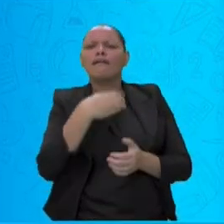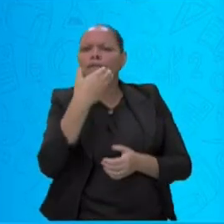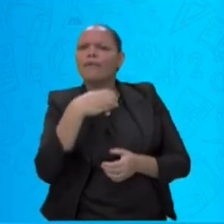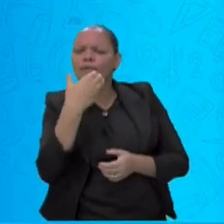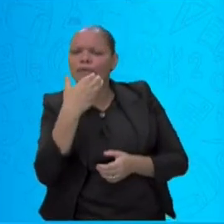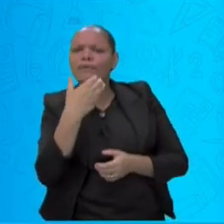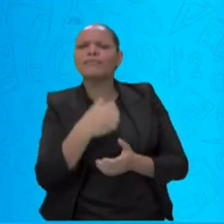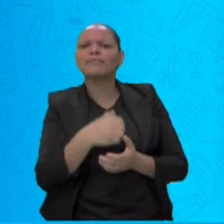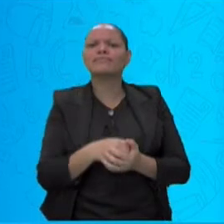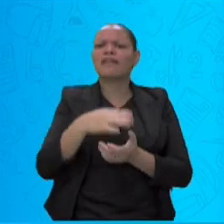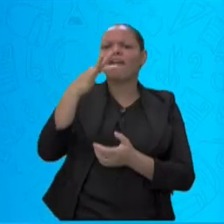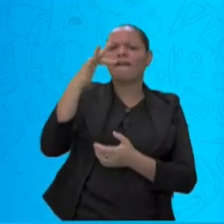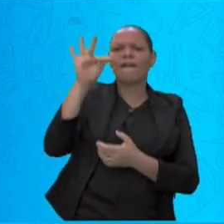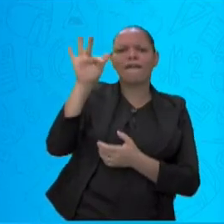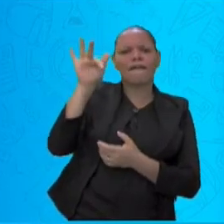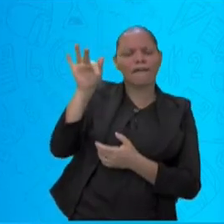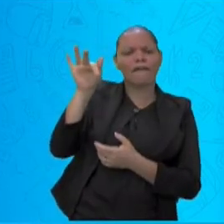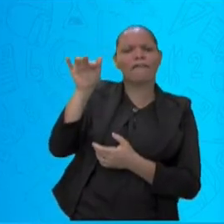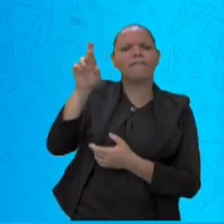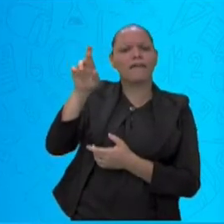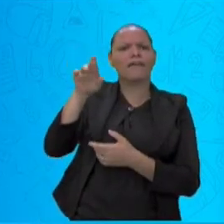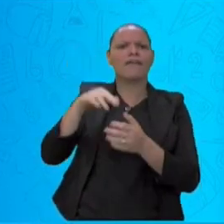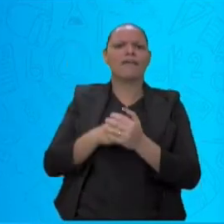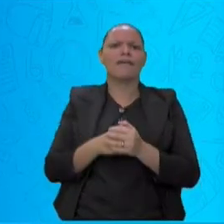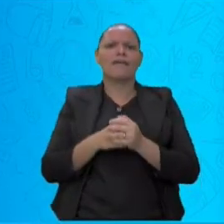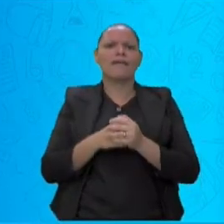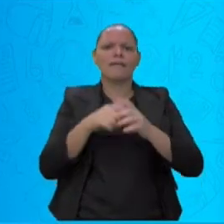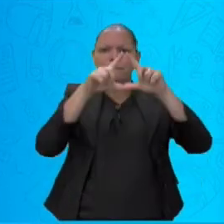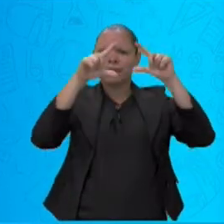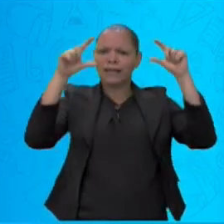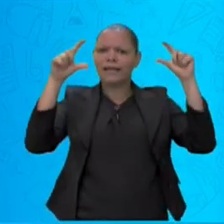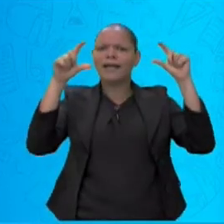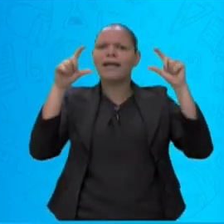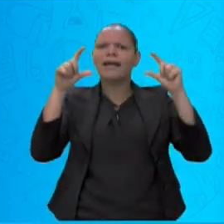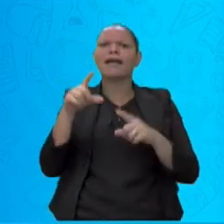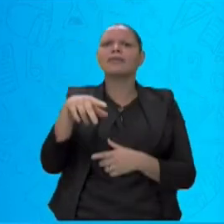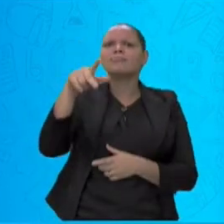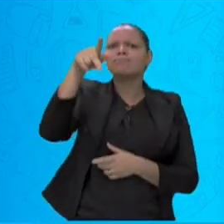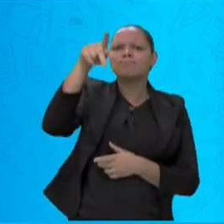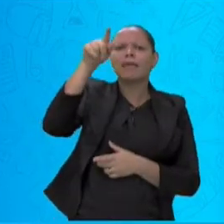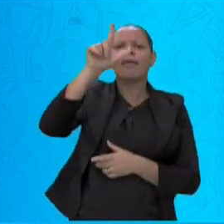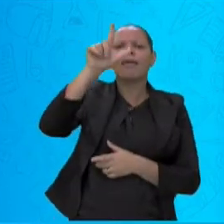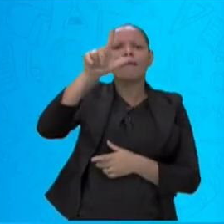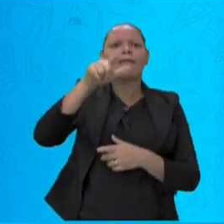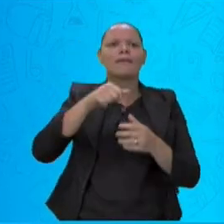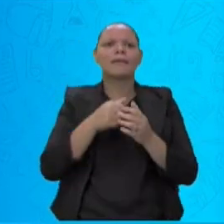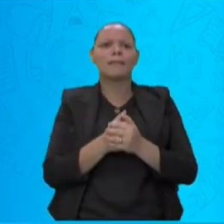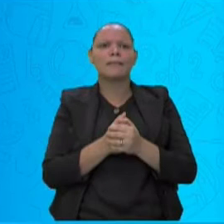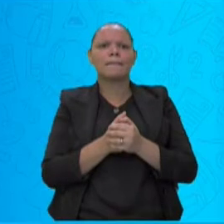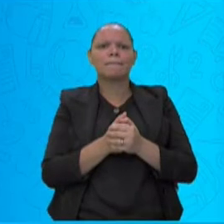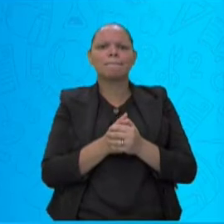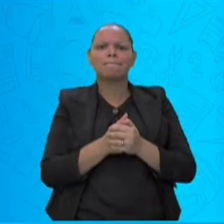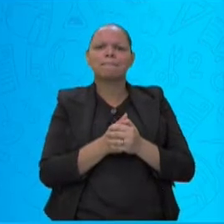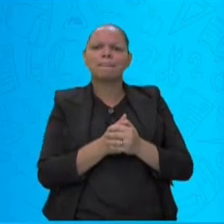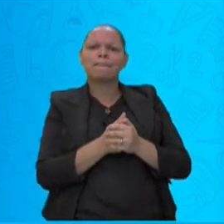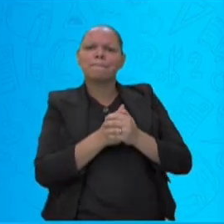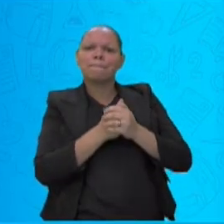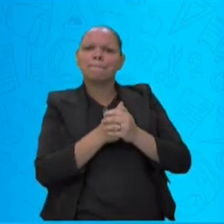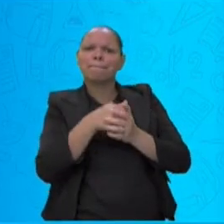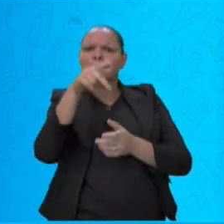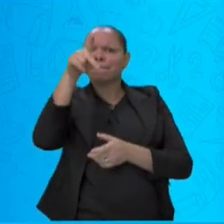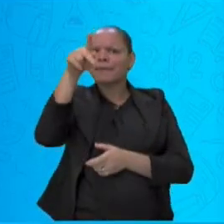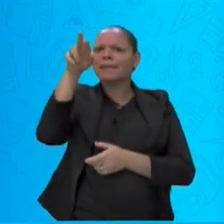Placa. P-L. Prego. P-R. Primo.